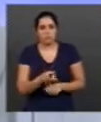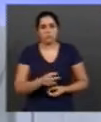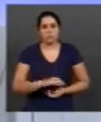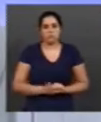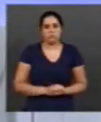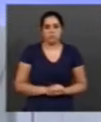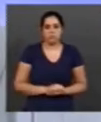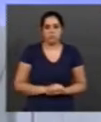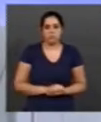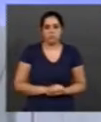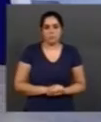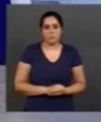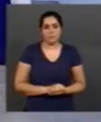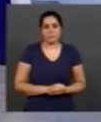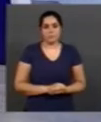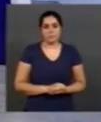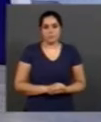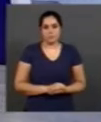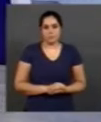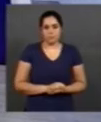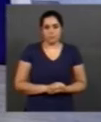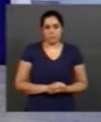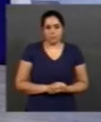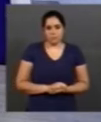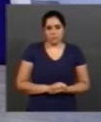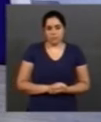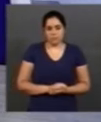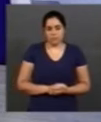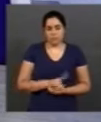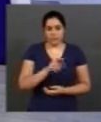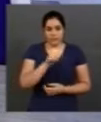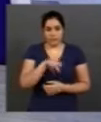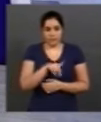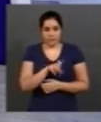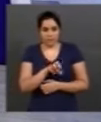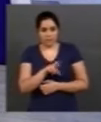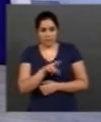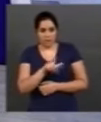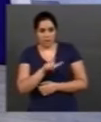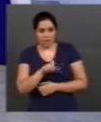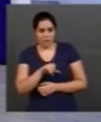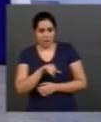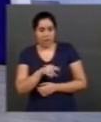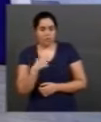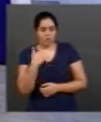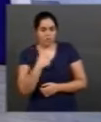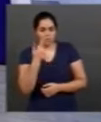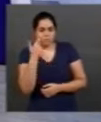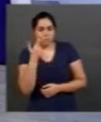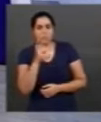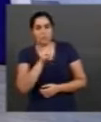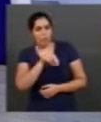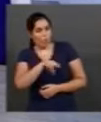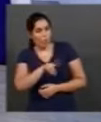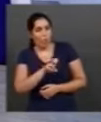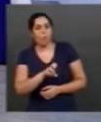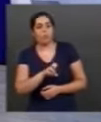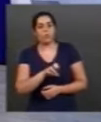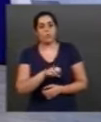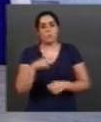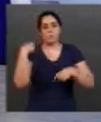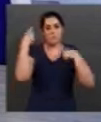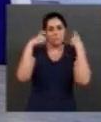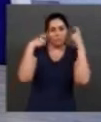mundial, né? Olha ali, a gente viu aí na matéria que até a ONU se preocupa com a questão da